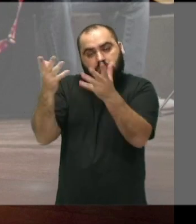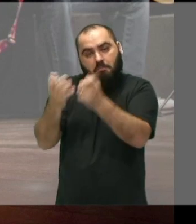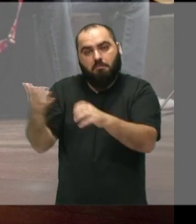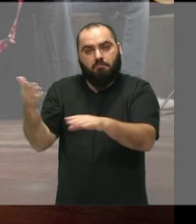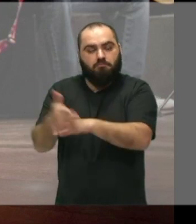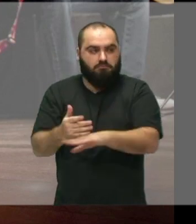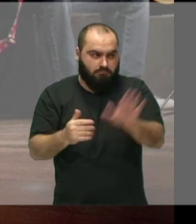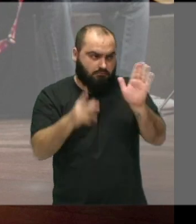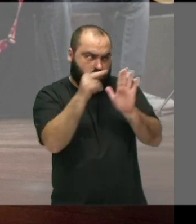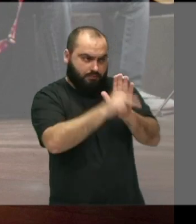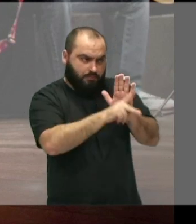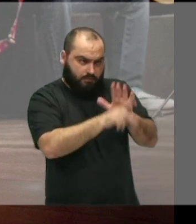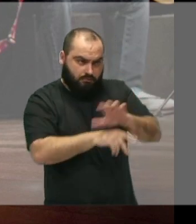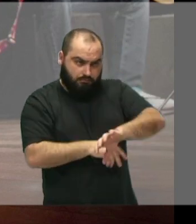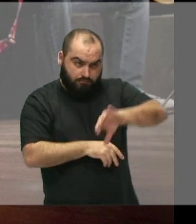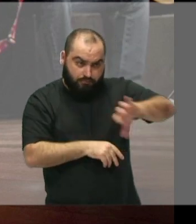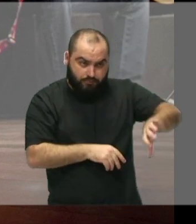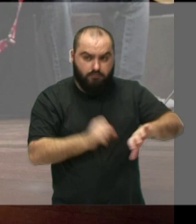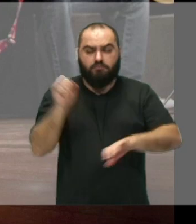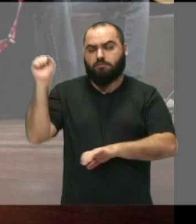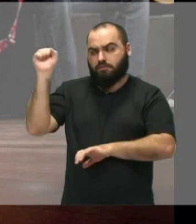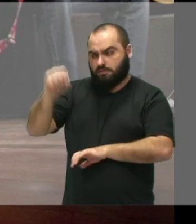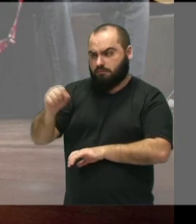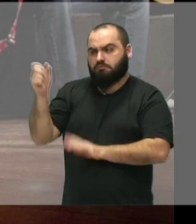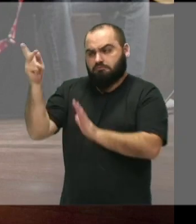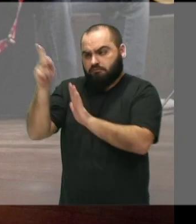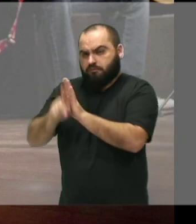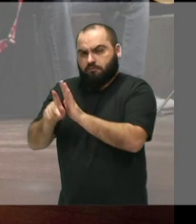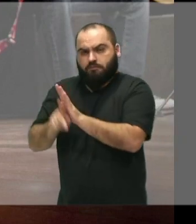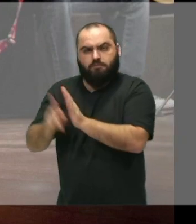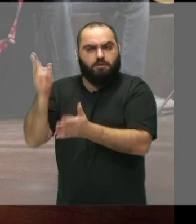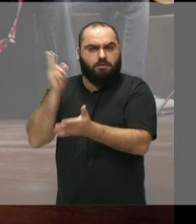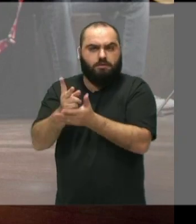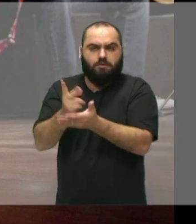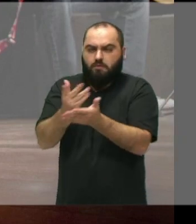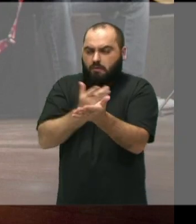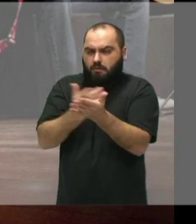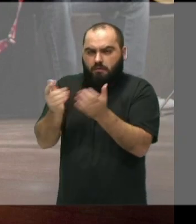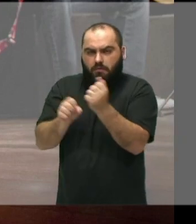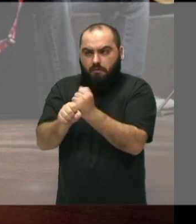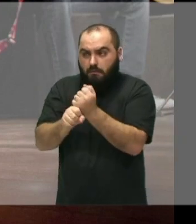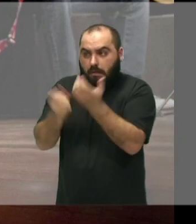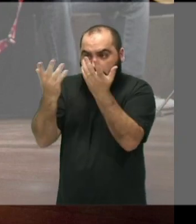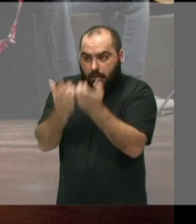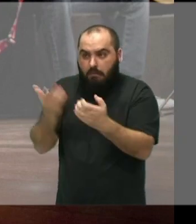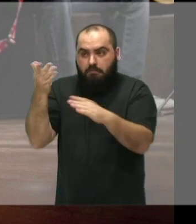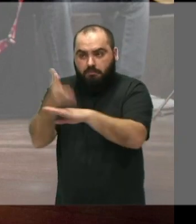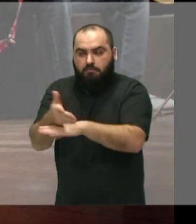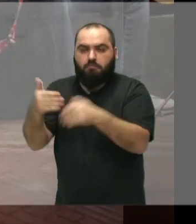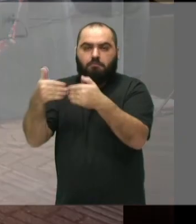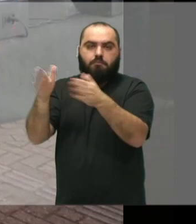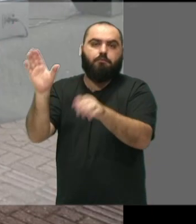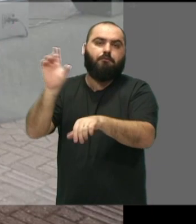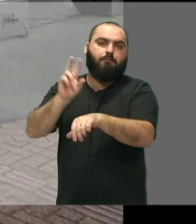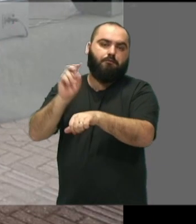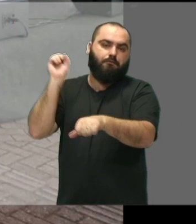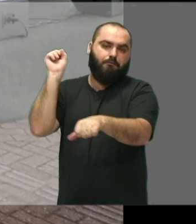projeto à parte também que o conservatório tem. Um que a desenvolve e abre todo o início de ano quem quiser participar abrem as vagas.